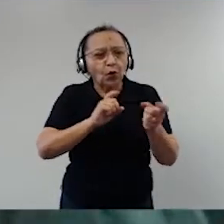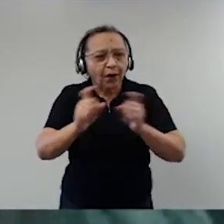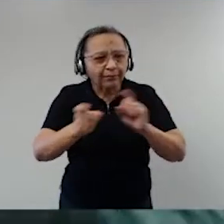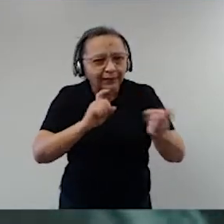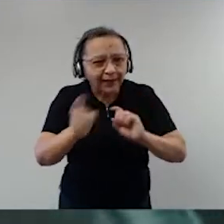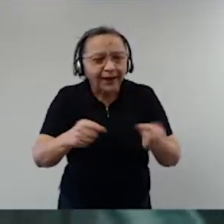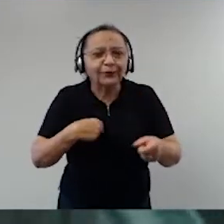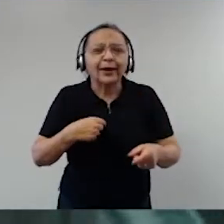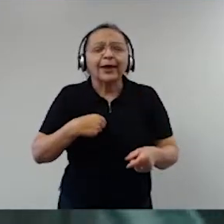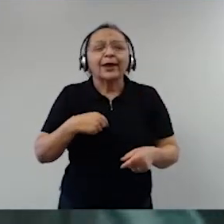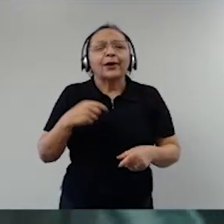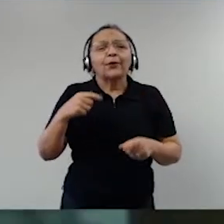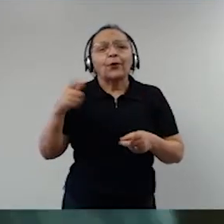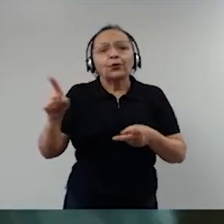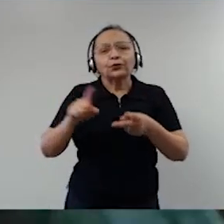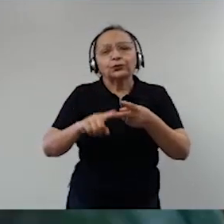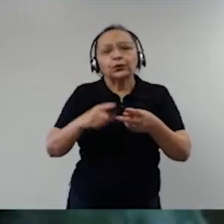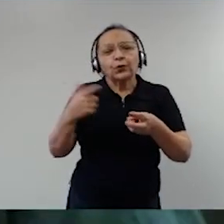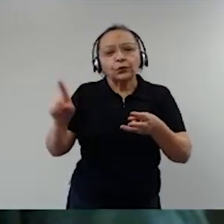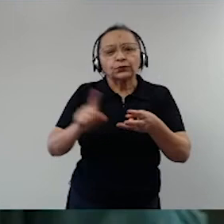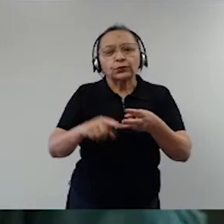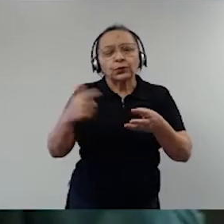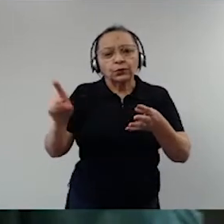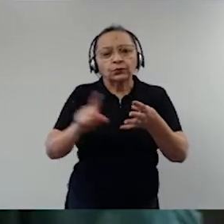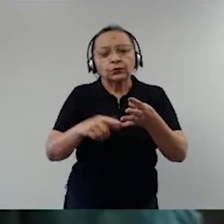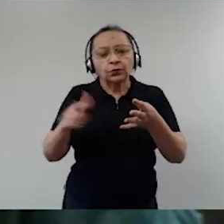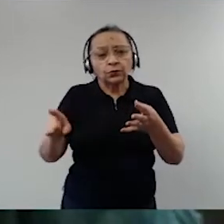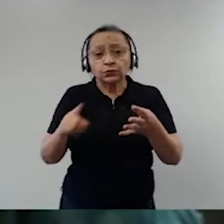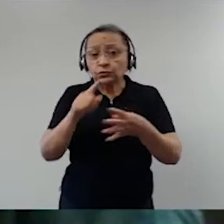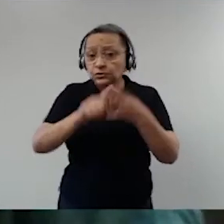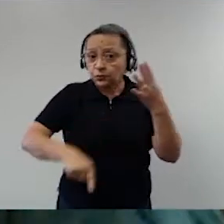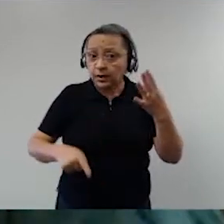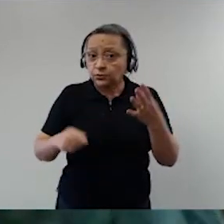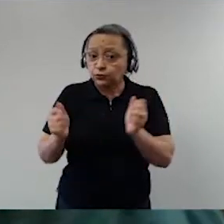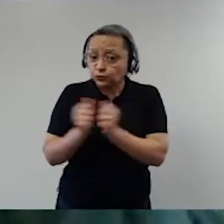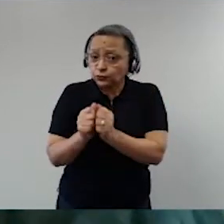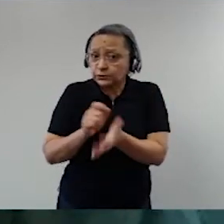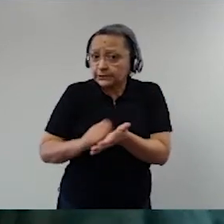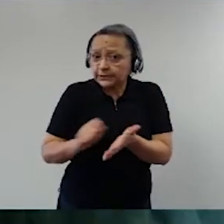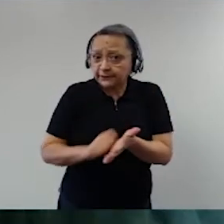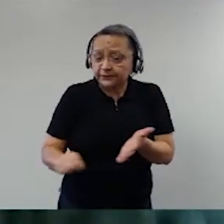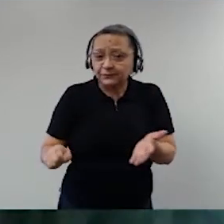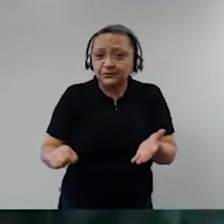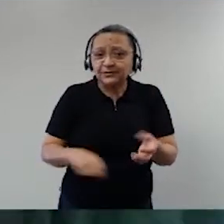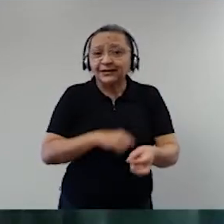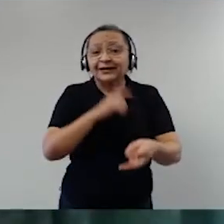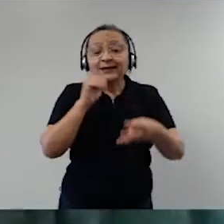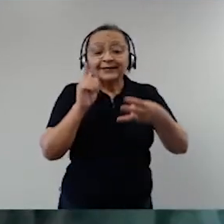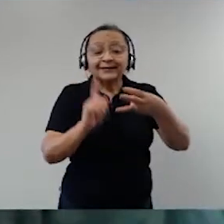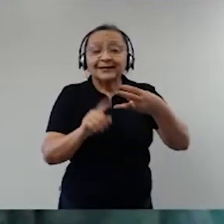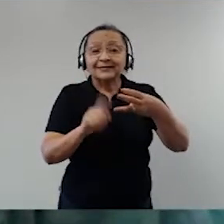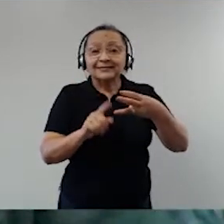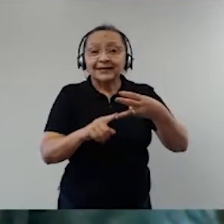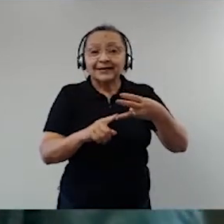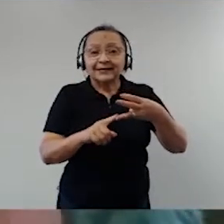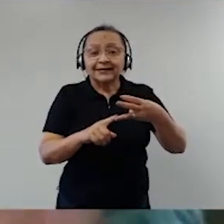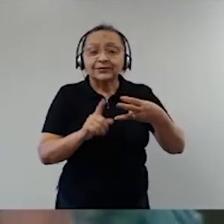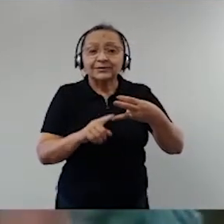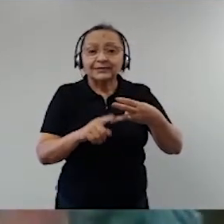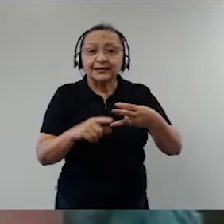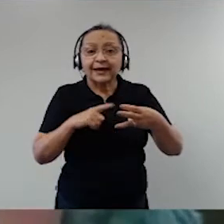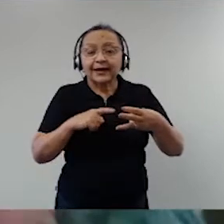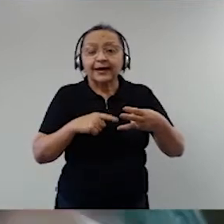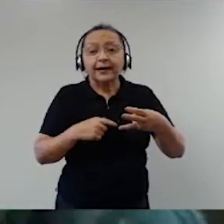Bernardo Cabral, Manoel Gonçalves Ferrar Filho, Luiz Roberto Barroso escreveu, a terceira é por solicitação de qualquer dos